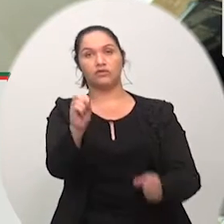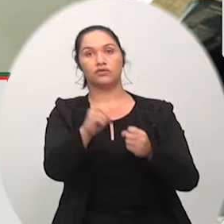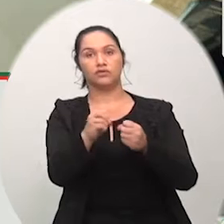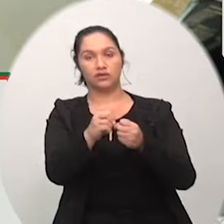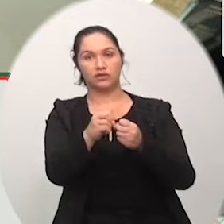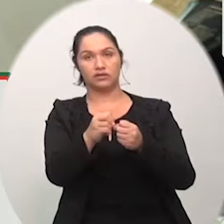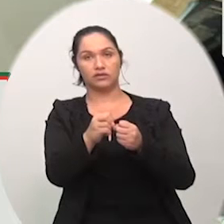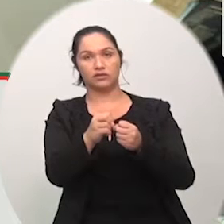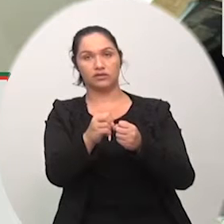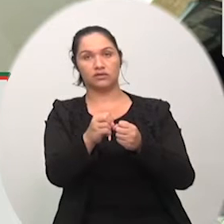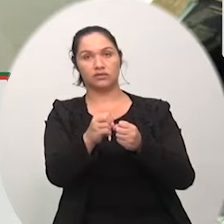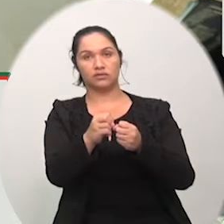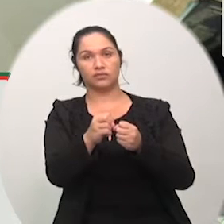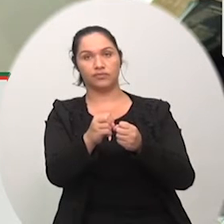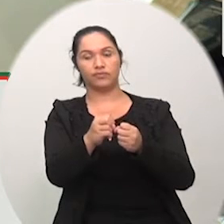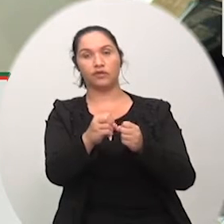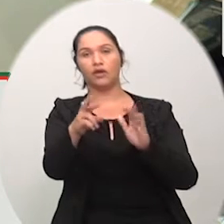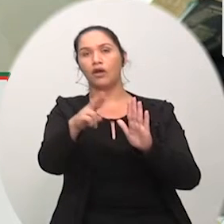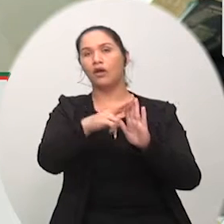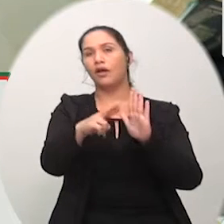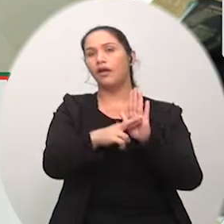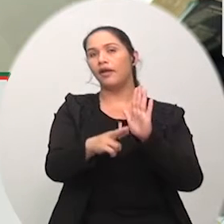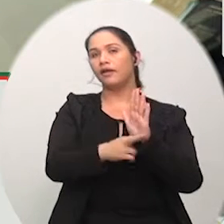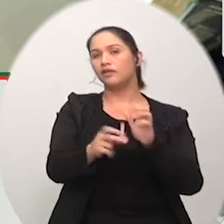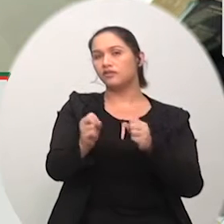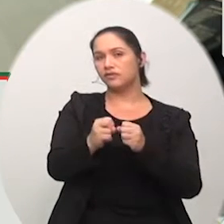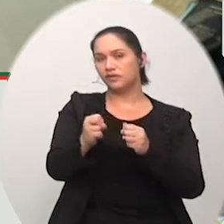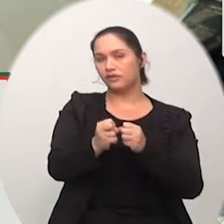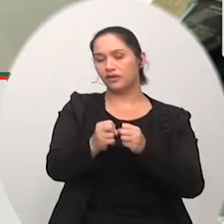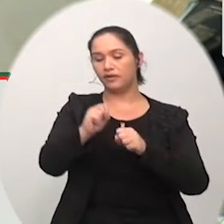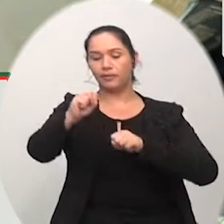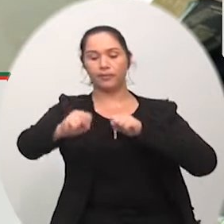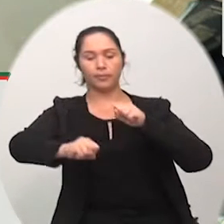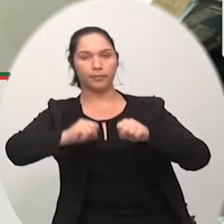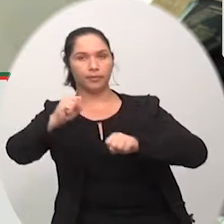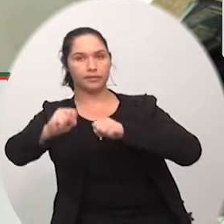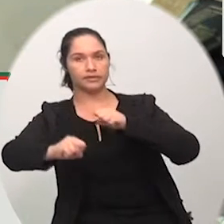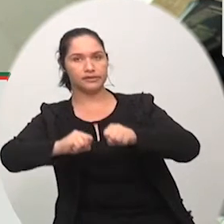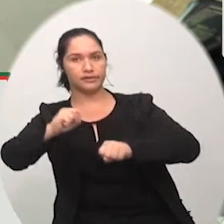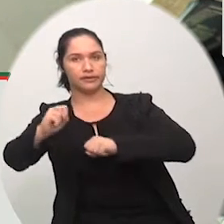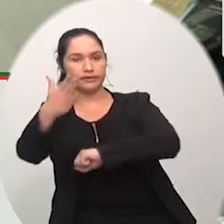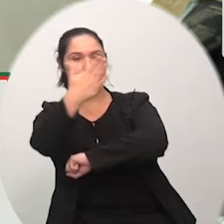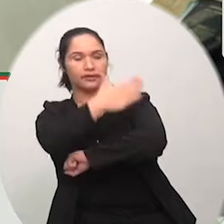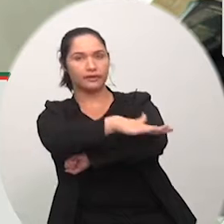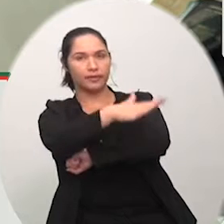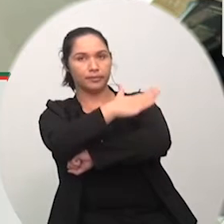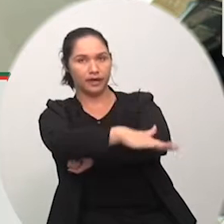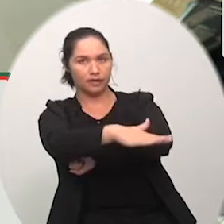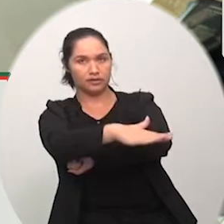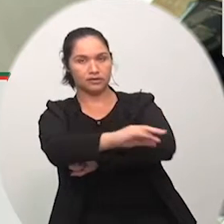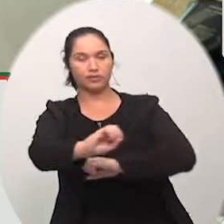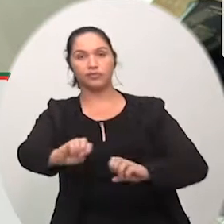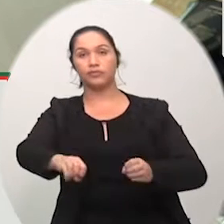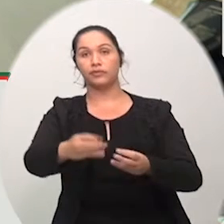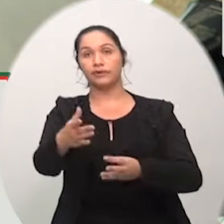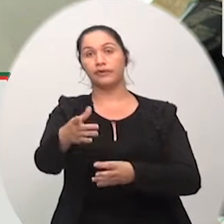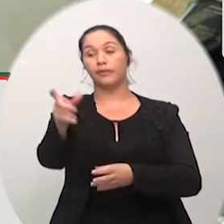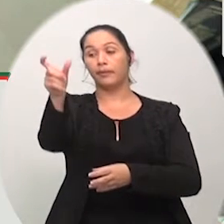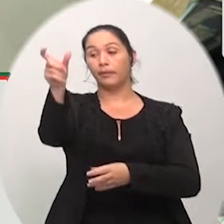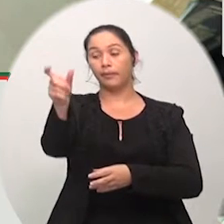que seja disciplinada a travessia de bicicletas em praças públicas ou município obrigando o trânsito